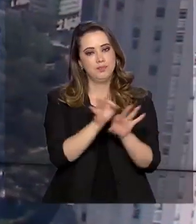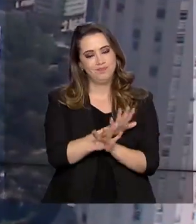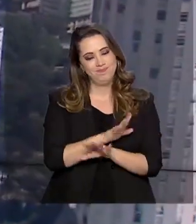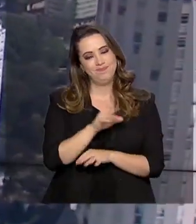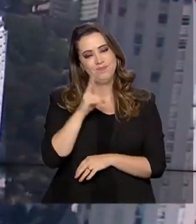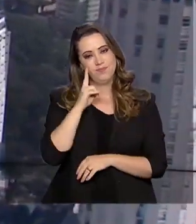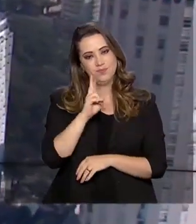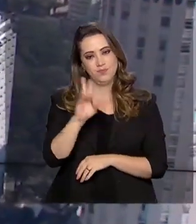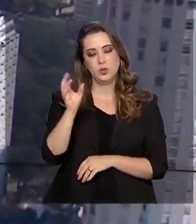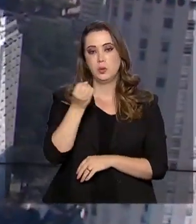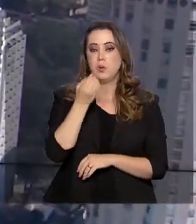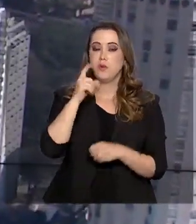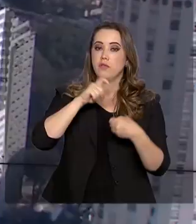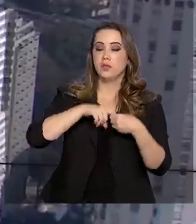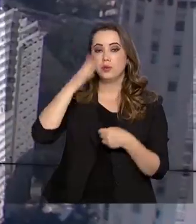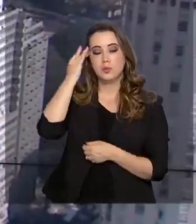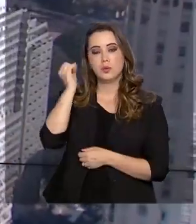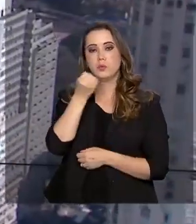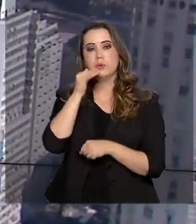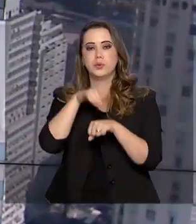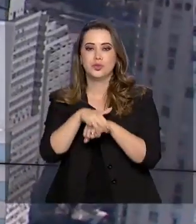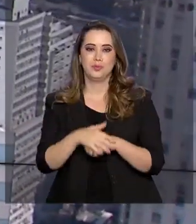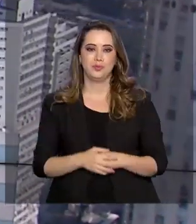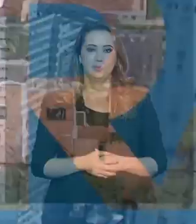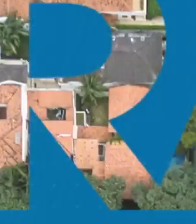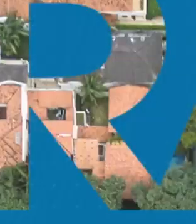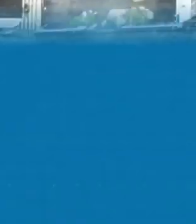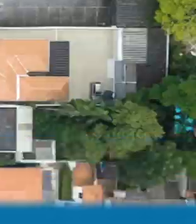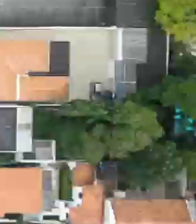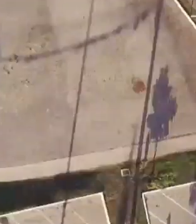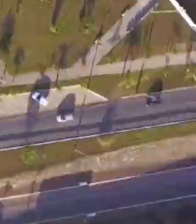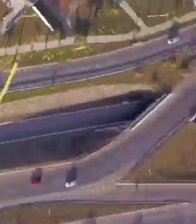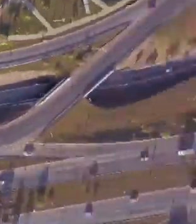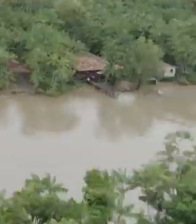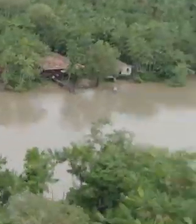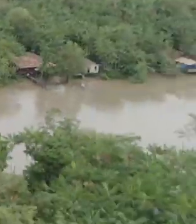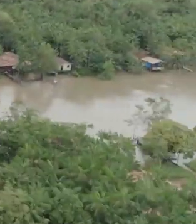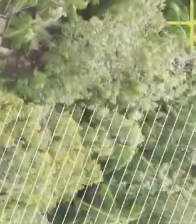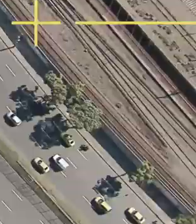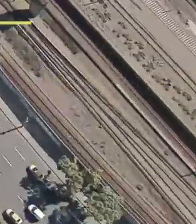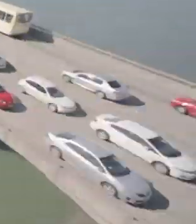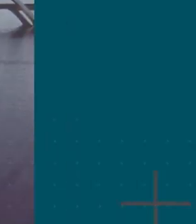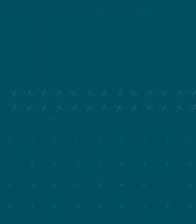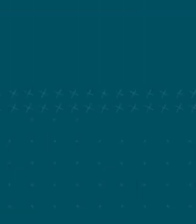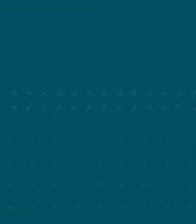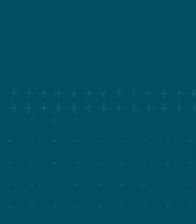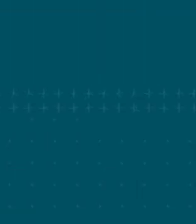termina aqui. Voltamos amanhã. Uma boa noite. Tchau, tchau.